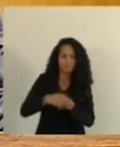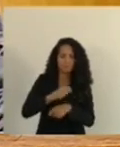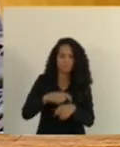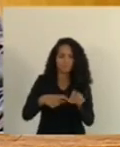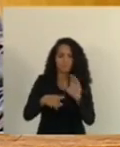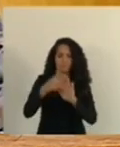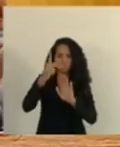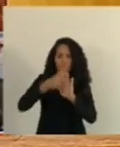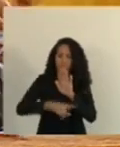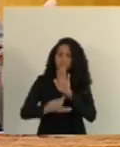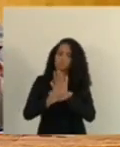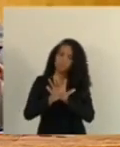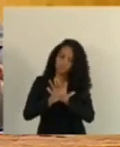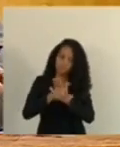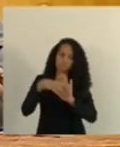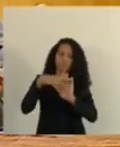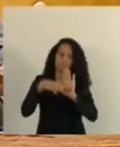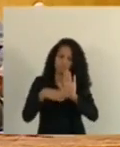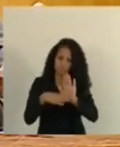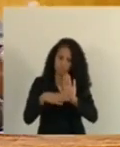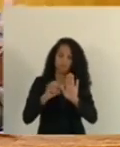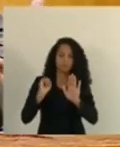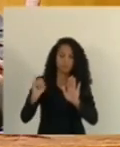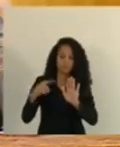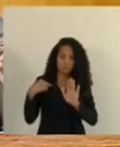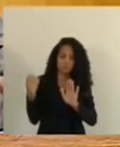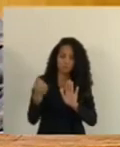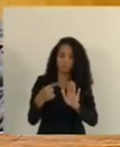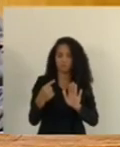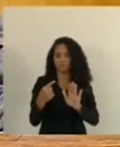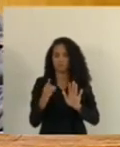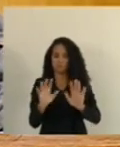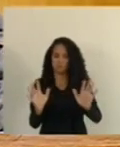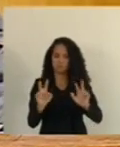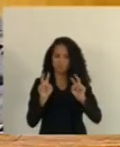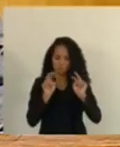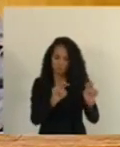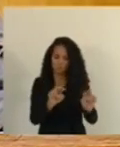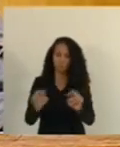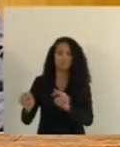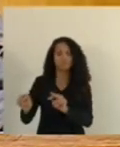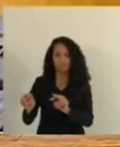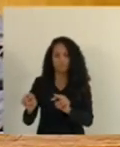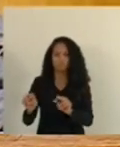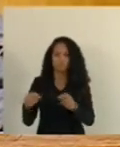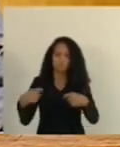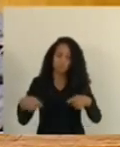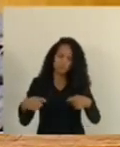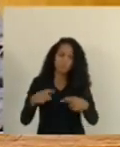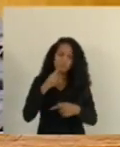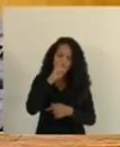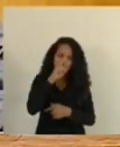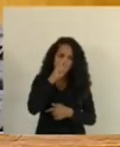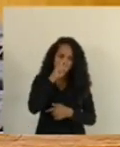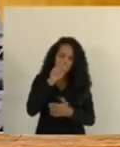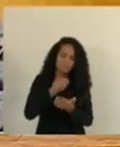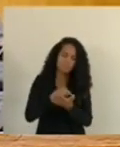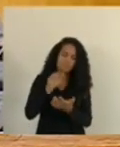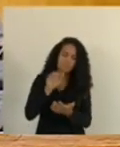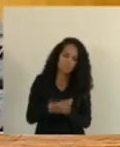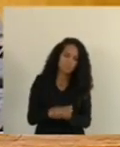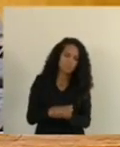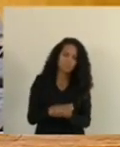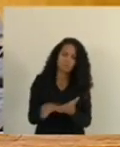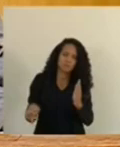de lei estabelece. Se a gente não vai se esquivar das sanções federais, especialmente nos crimes, a pena de multa é